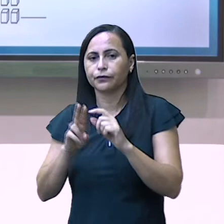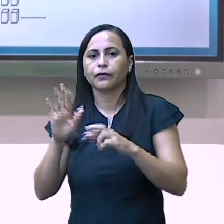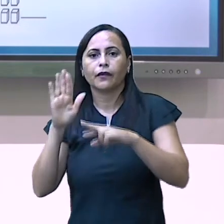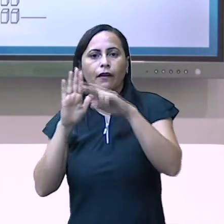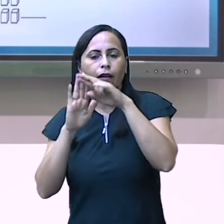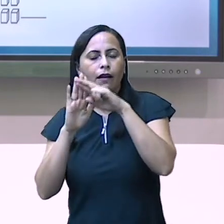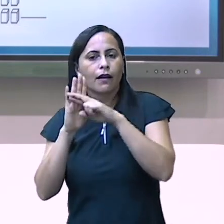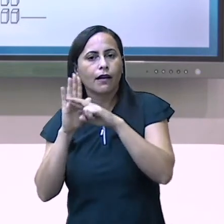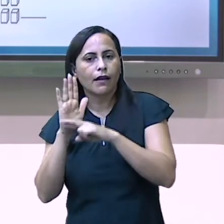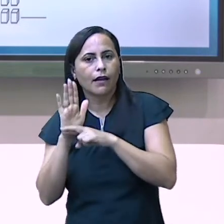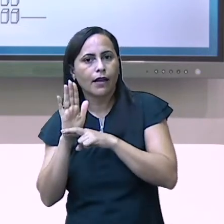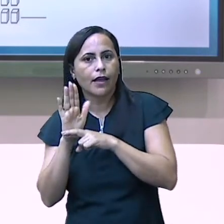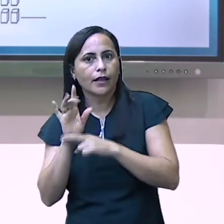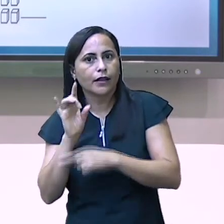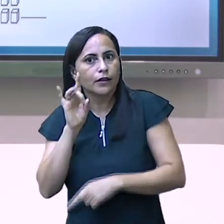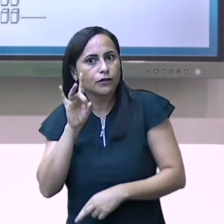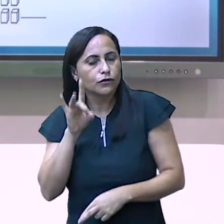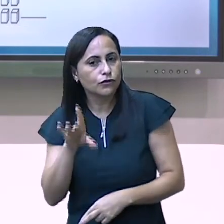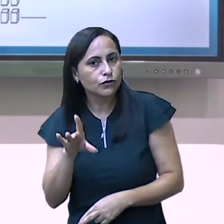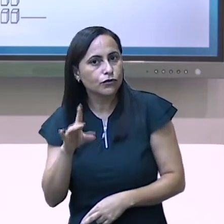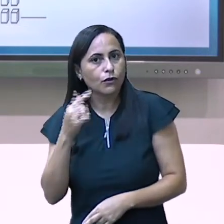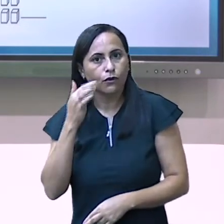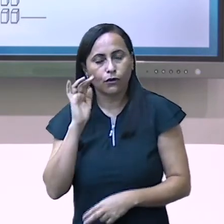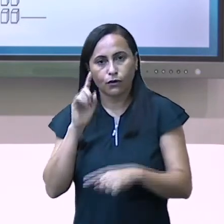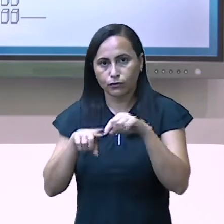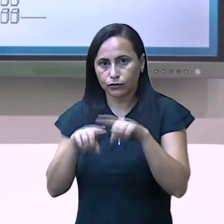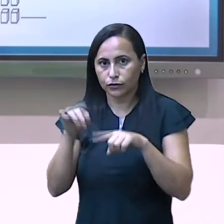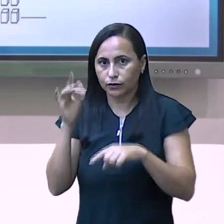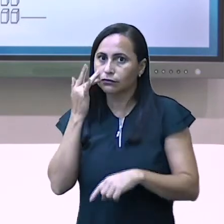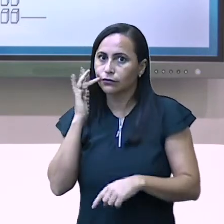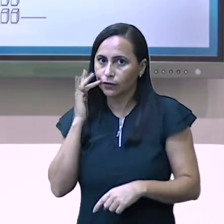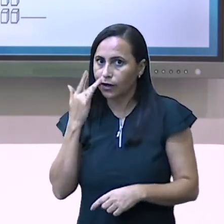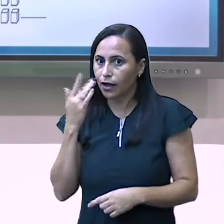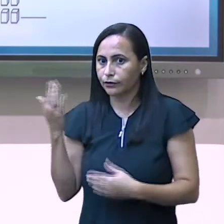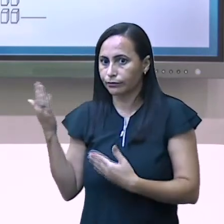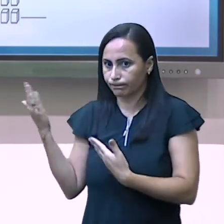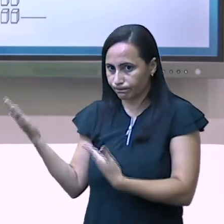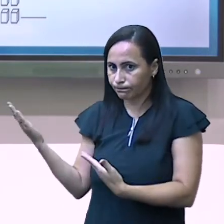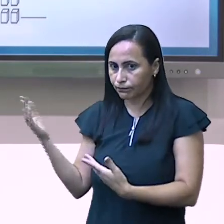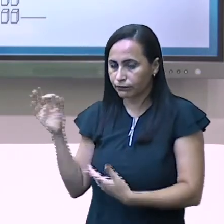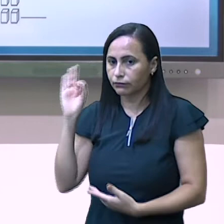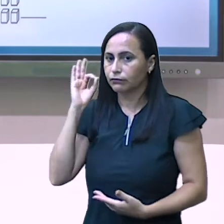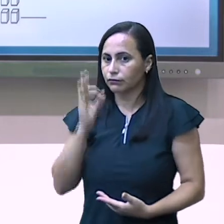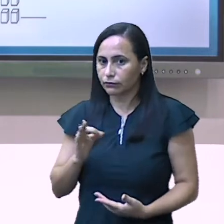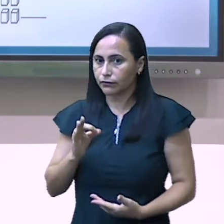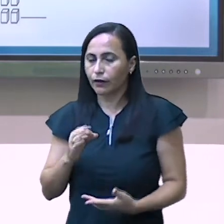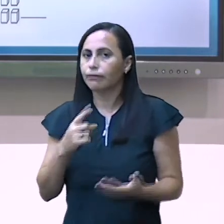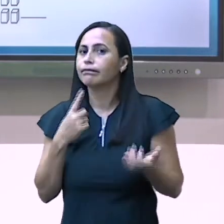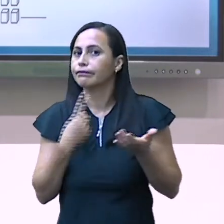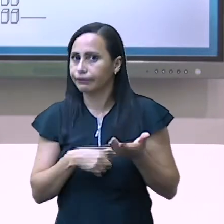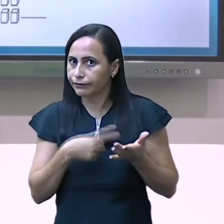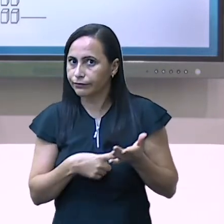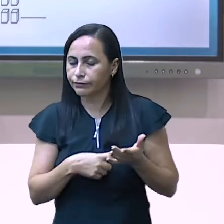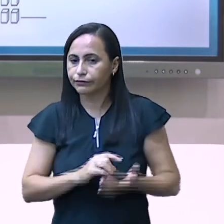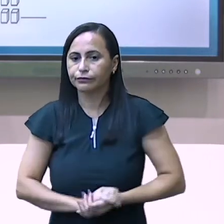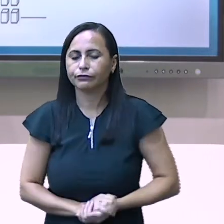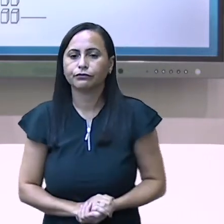funciona com o material dourado. Combinado? Muito bem. Então, vamos observar